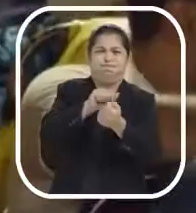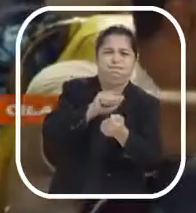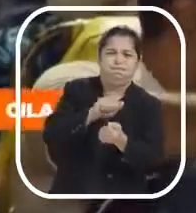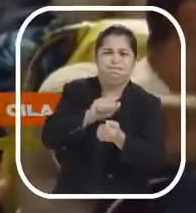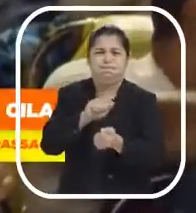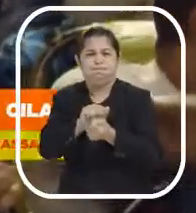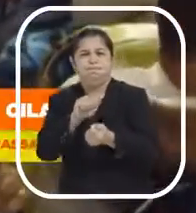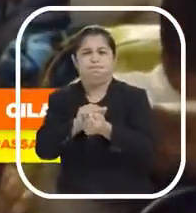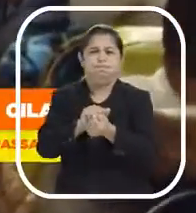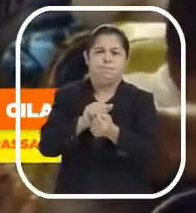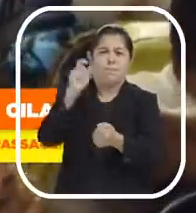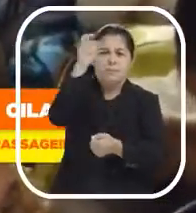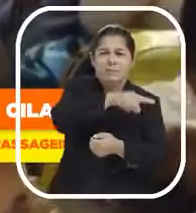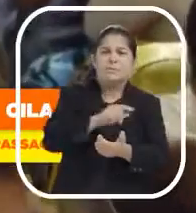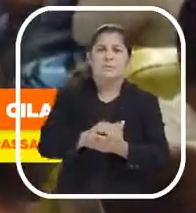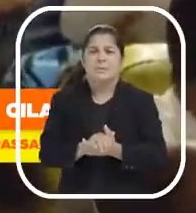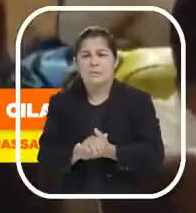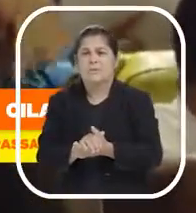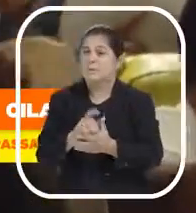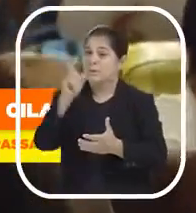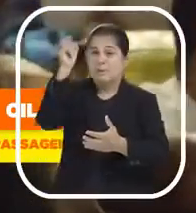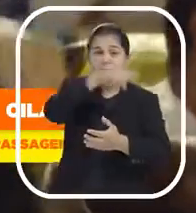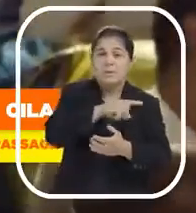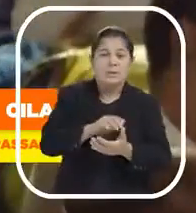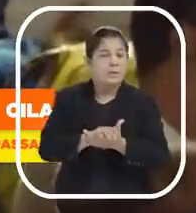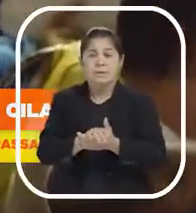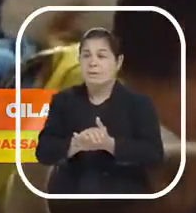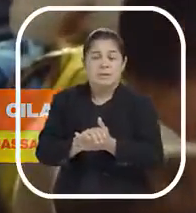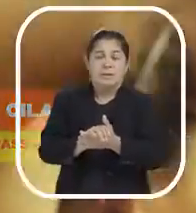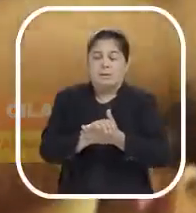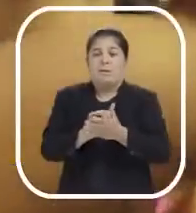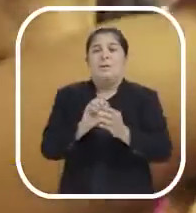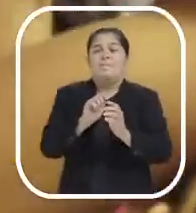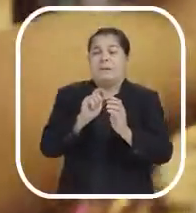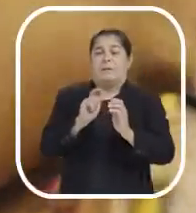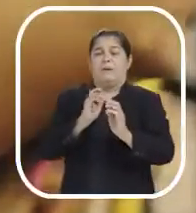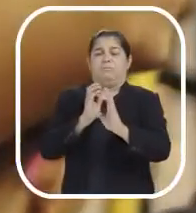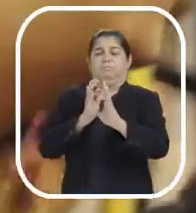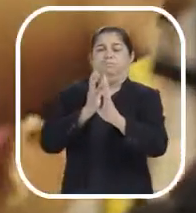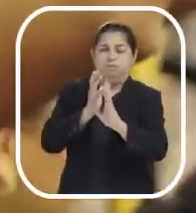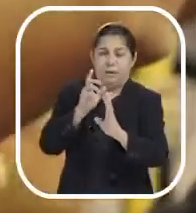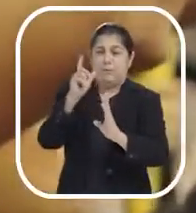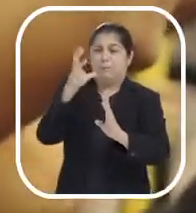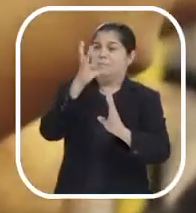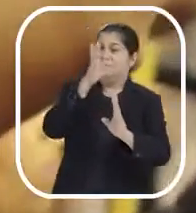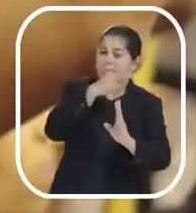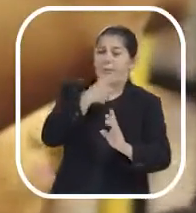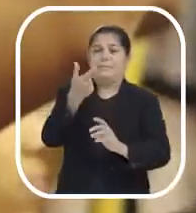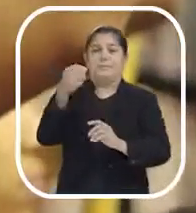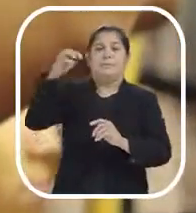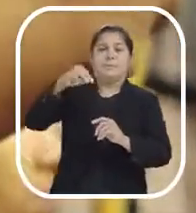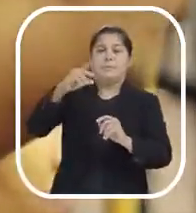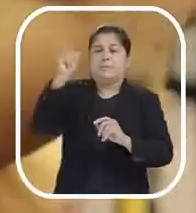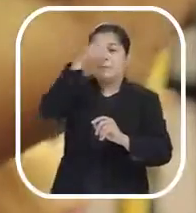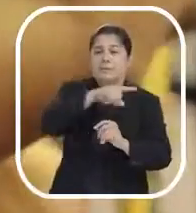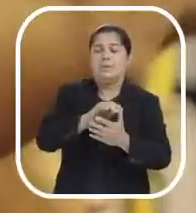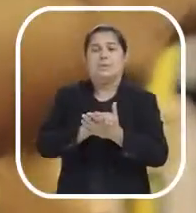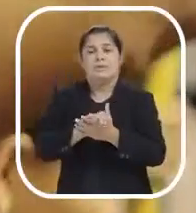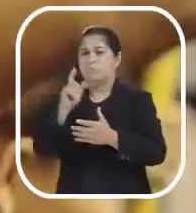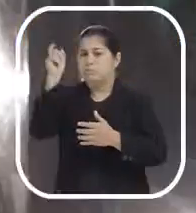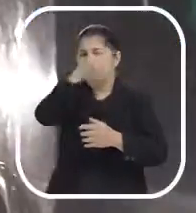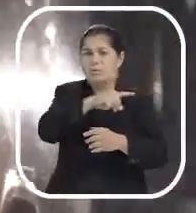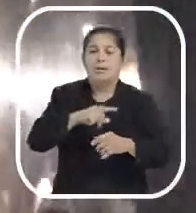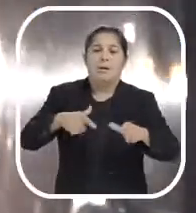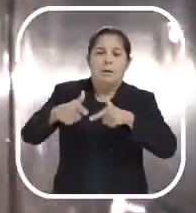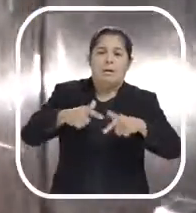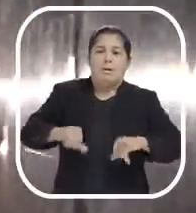o pessoal aí. Pra chegar ali na Lagoa, tem a parada pra descer, é 20 minutos pra poder descer. Todo dia essa galera ferrada, depois que vem de trabalho, pega essa